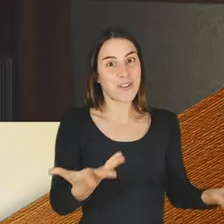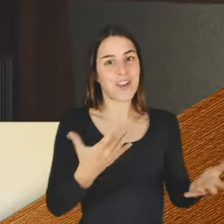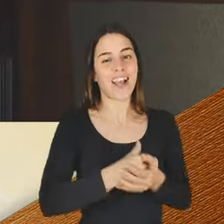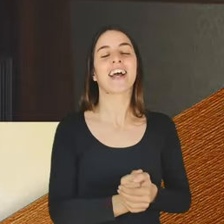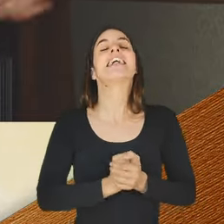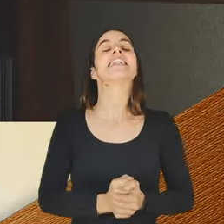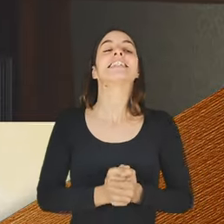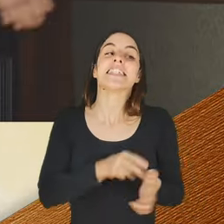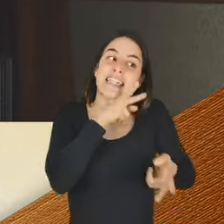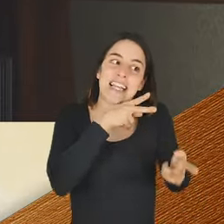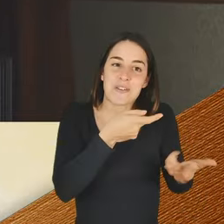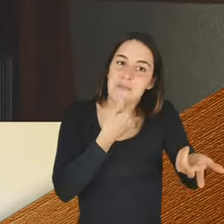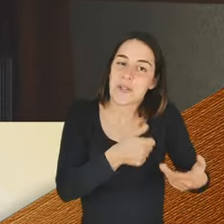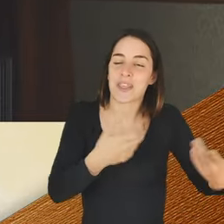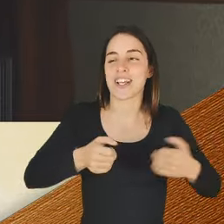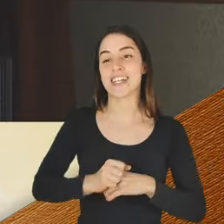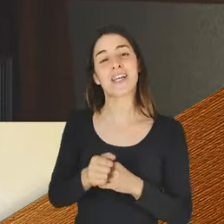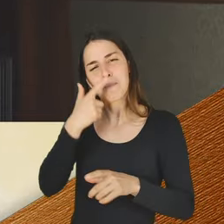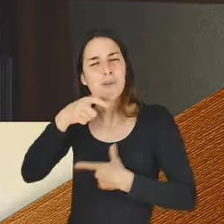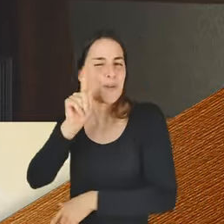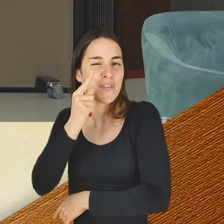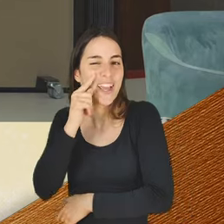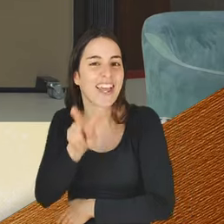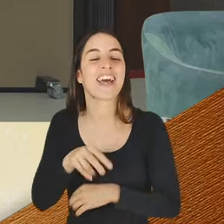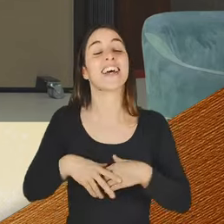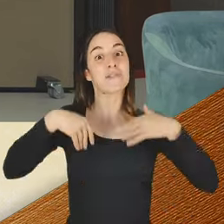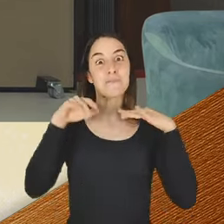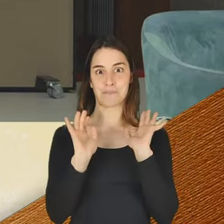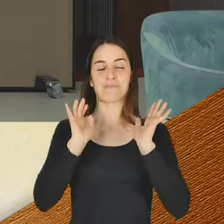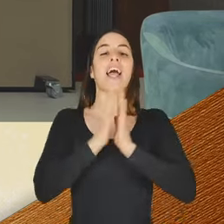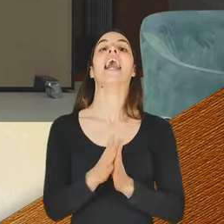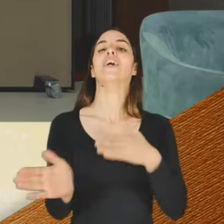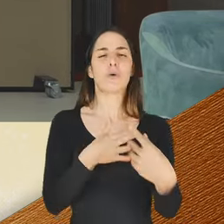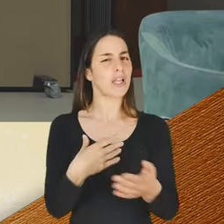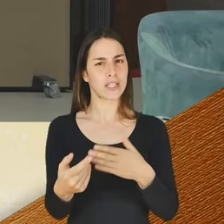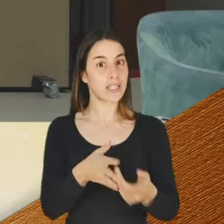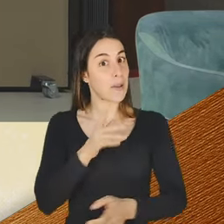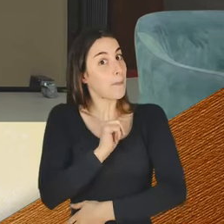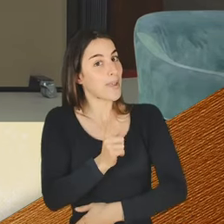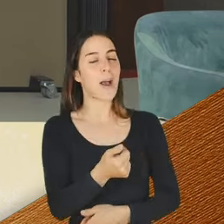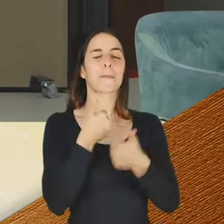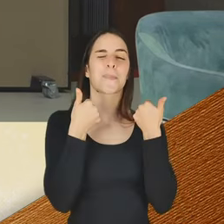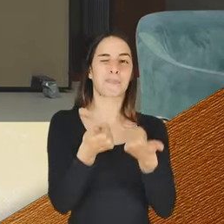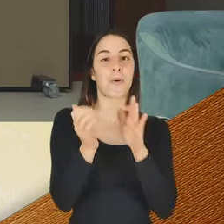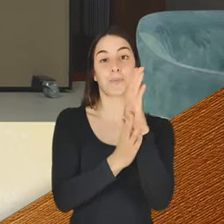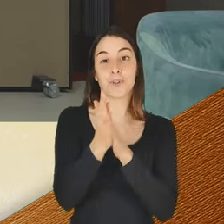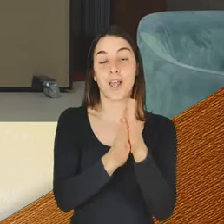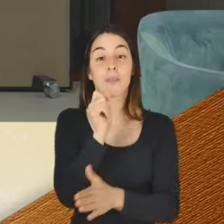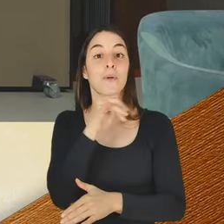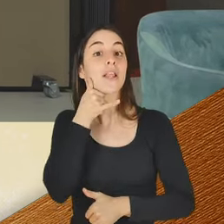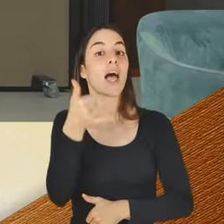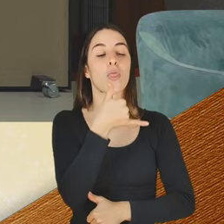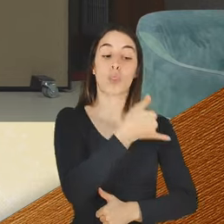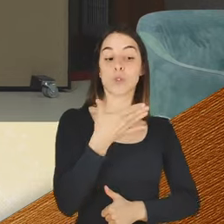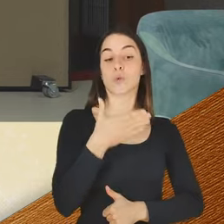julgar. Não é nada, e uma pessoa não vê, não é verdade? Mas não interessa. Para isso, continua a ser uma boa oportunidade e só tem que ligar 210